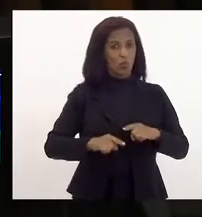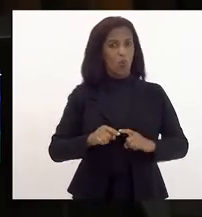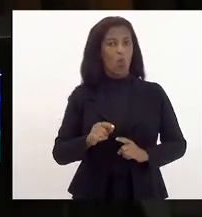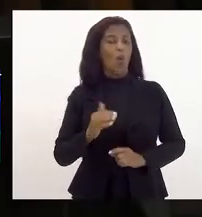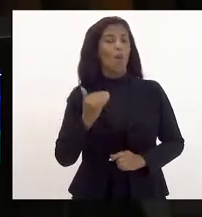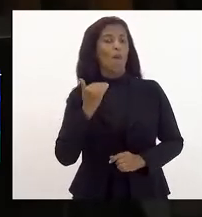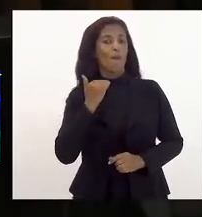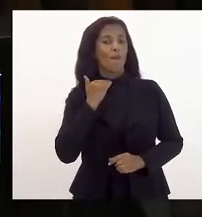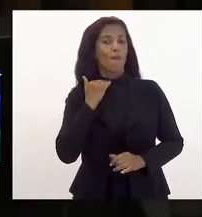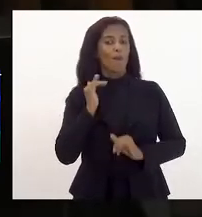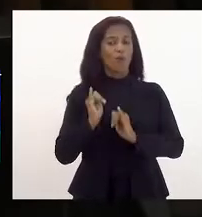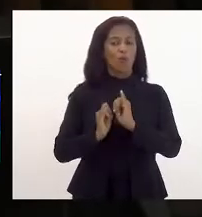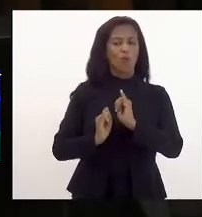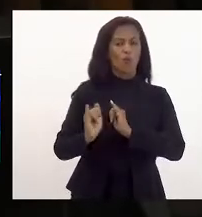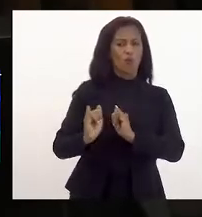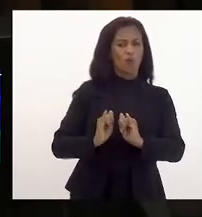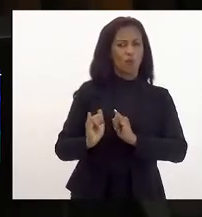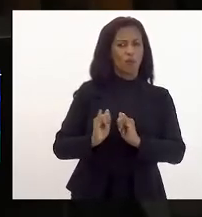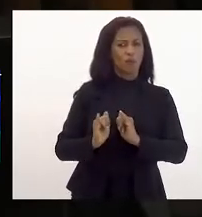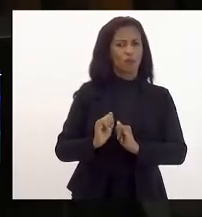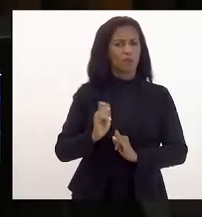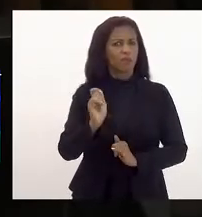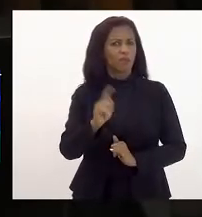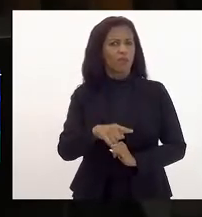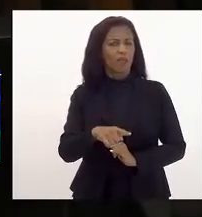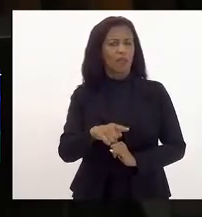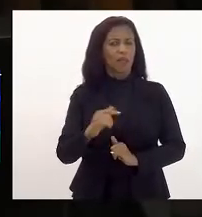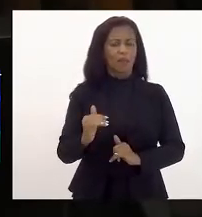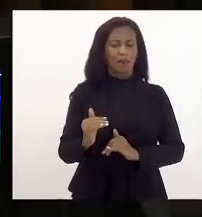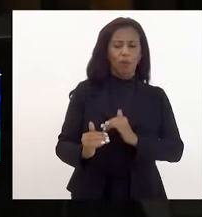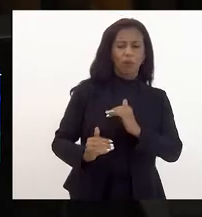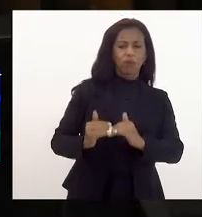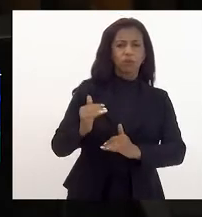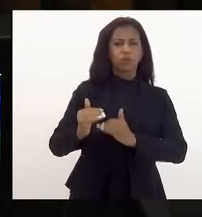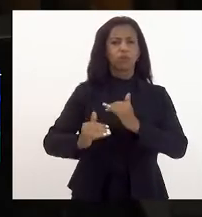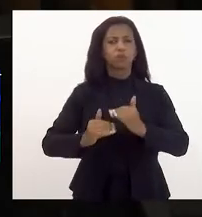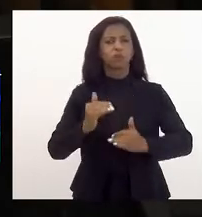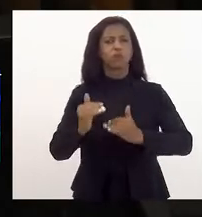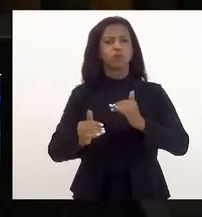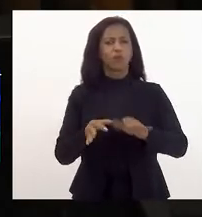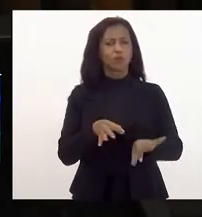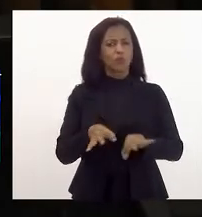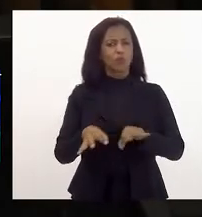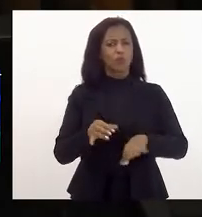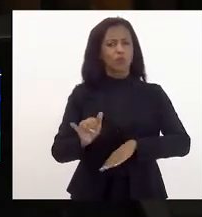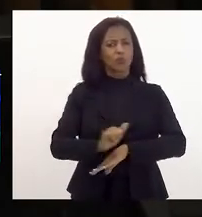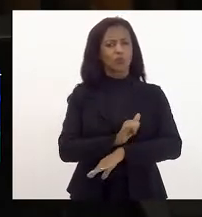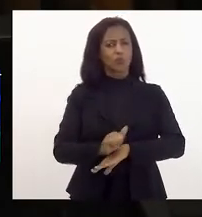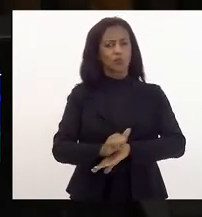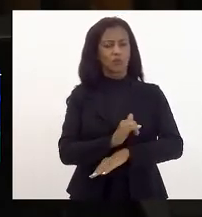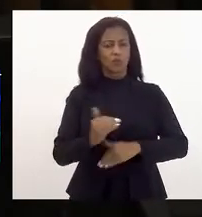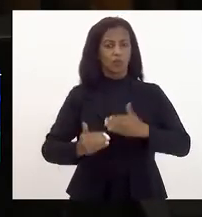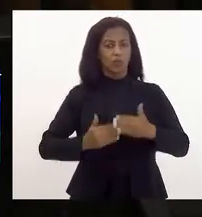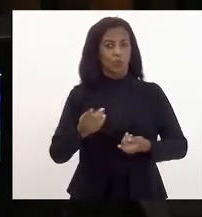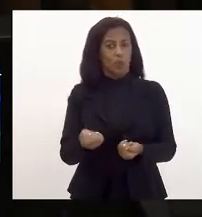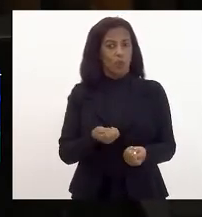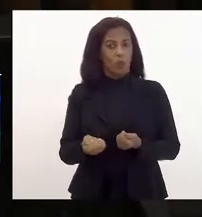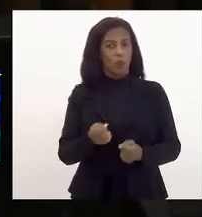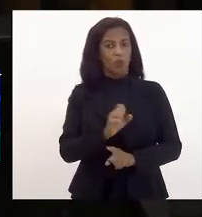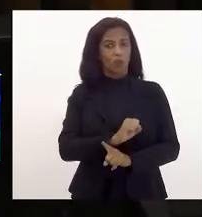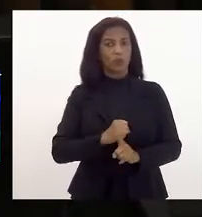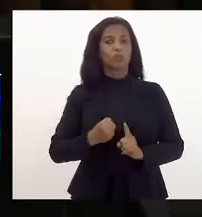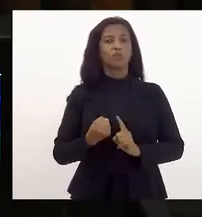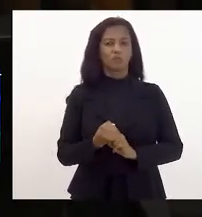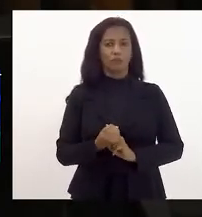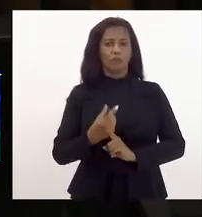idade, é um instrumento para a construção de um plano estratégico de desenvolvimento econômico e social,